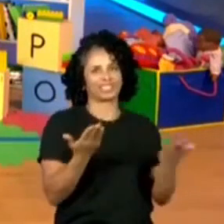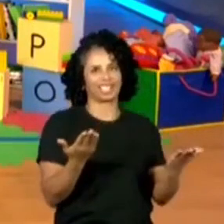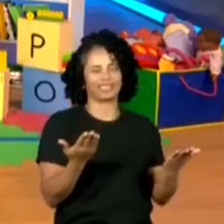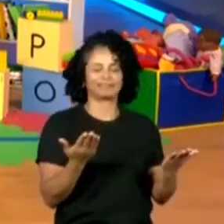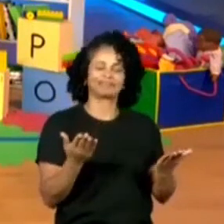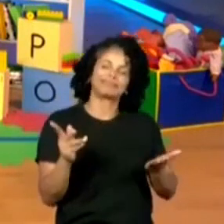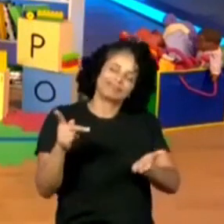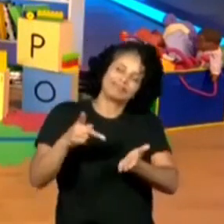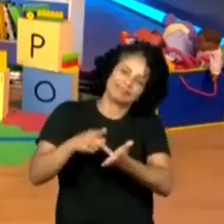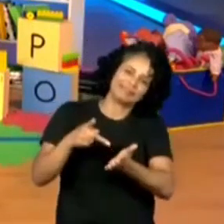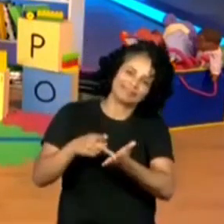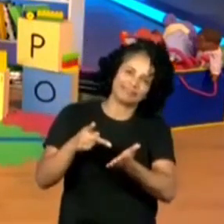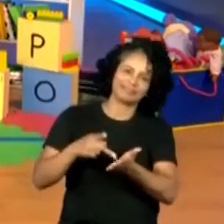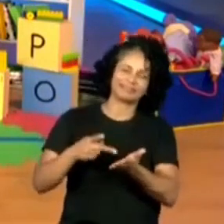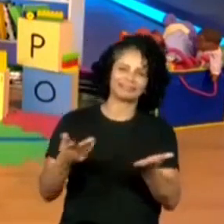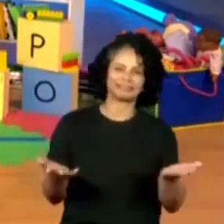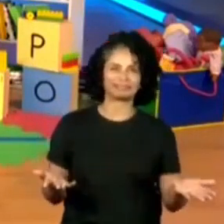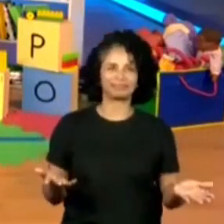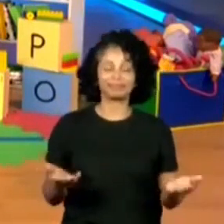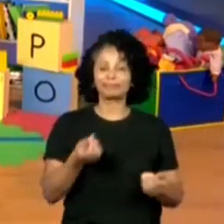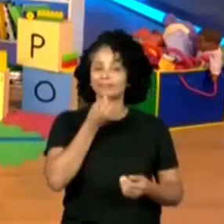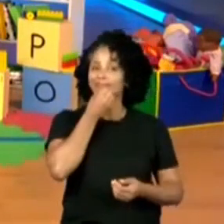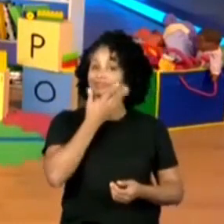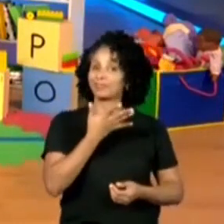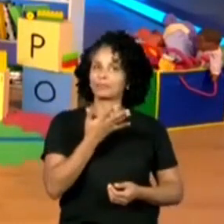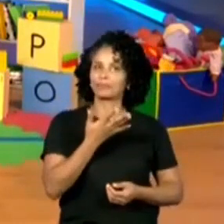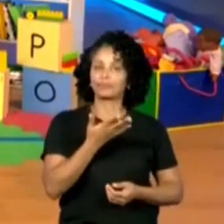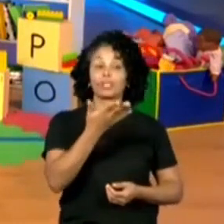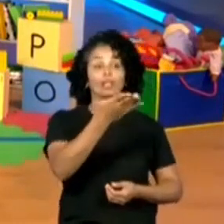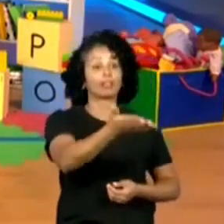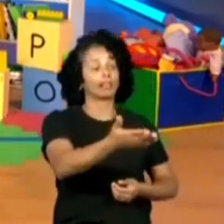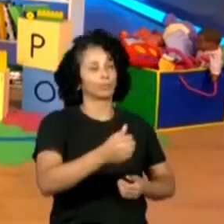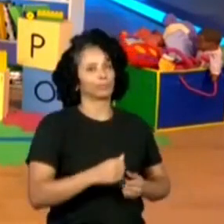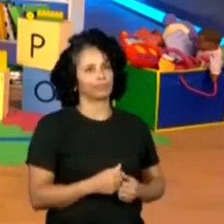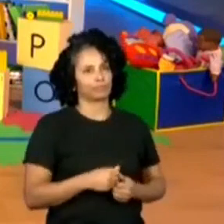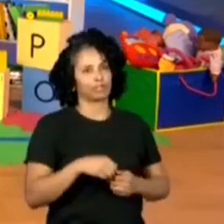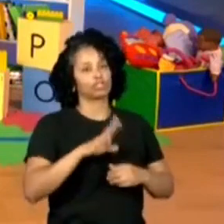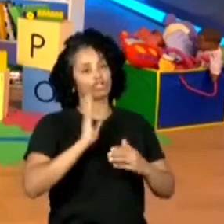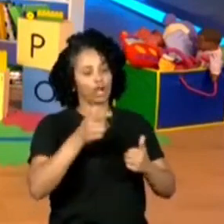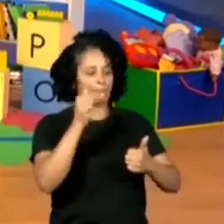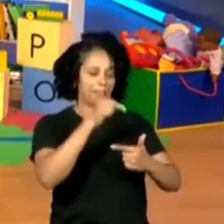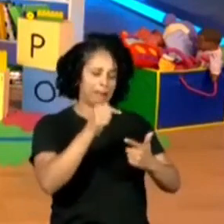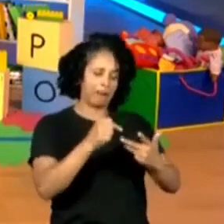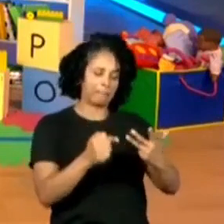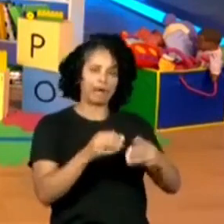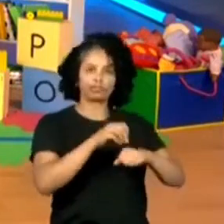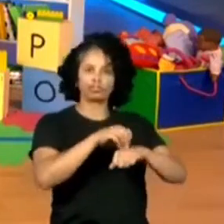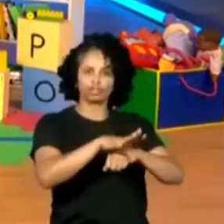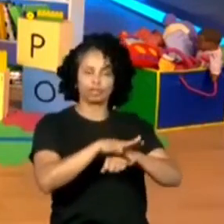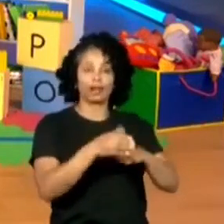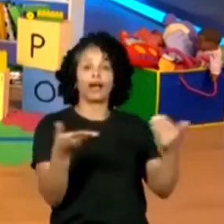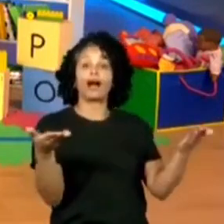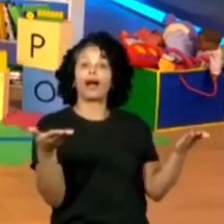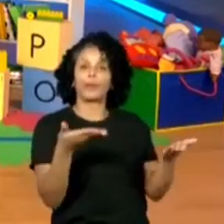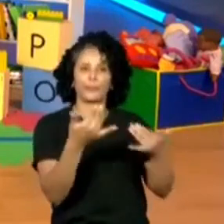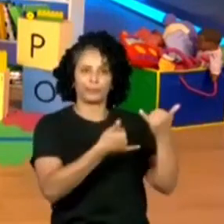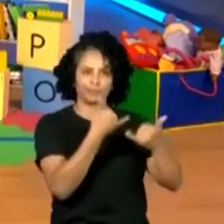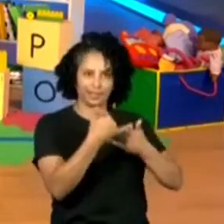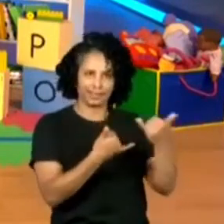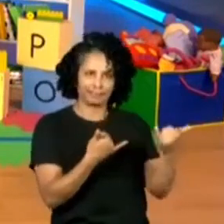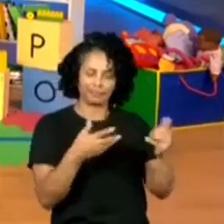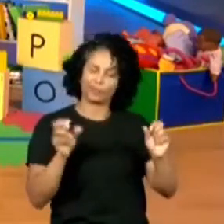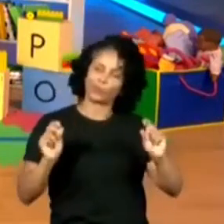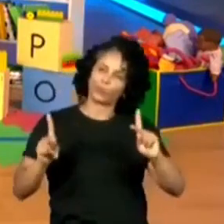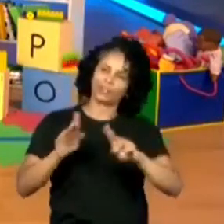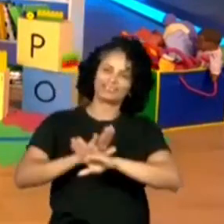maneira diferente. De importante, falamos. Pro, já dei dica. Então, agora a gente vai fazer uma brincadeira. Ok. Que eu